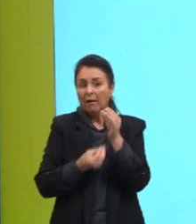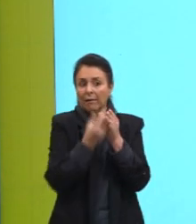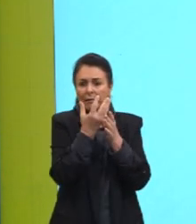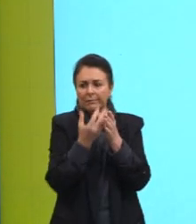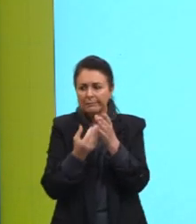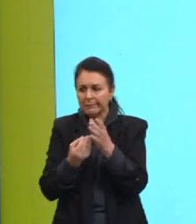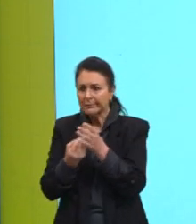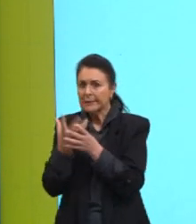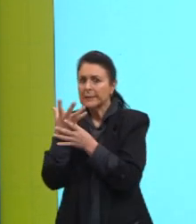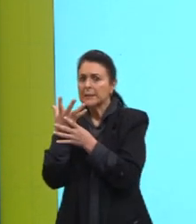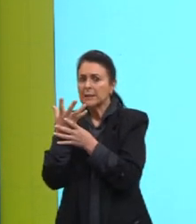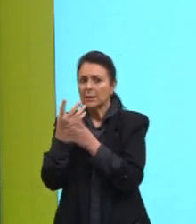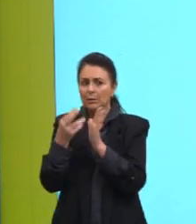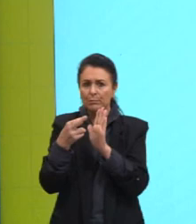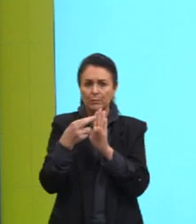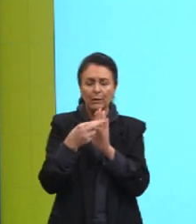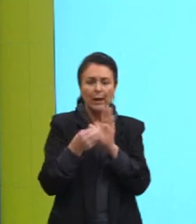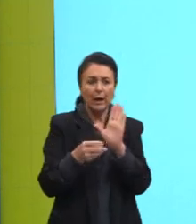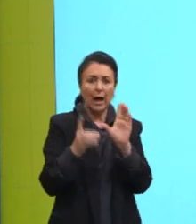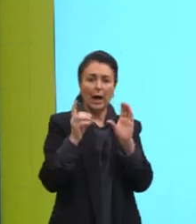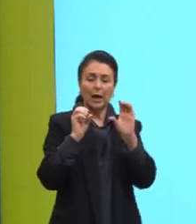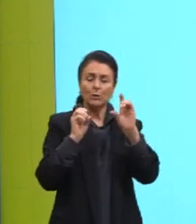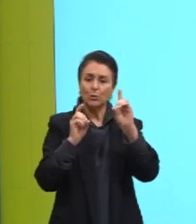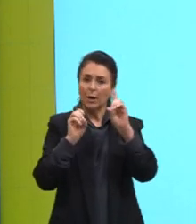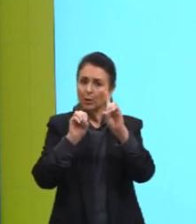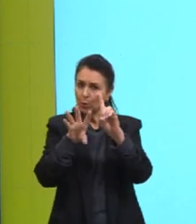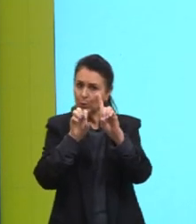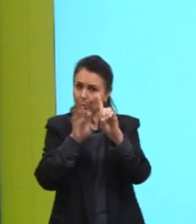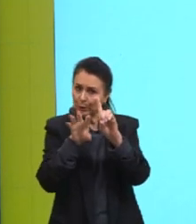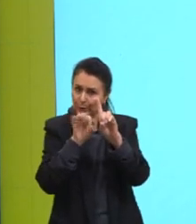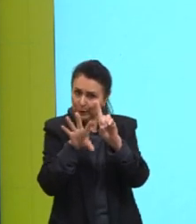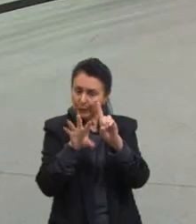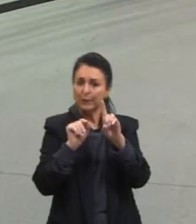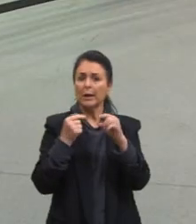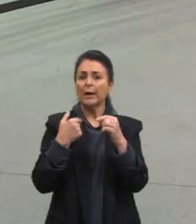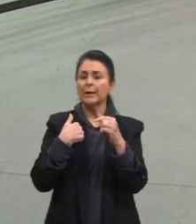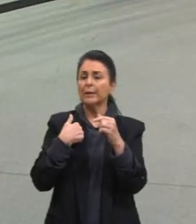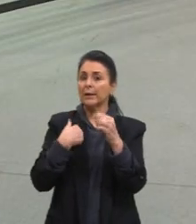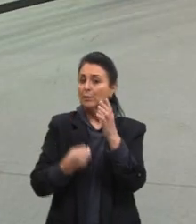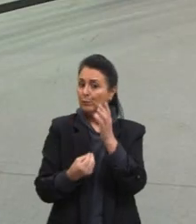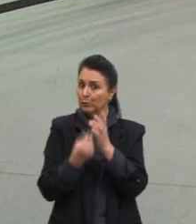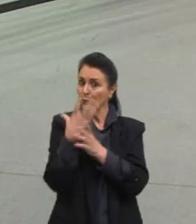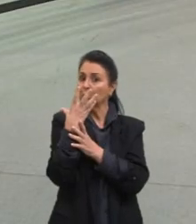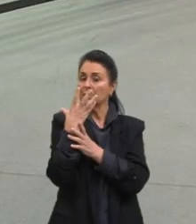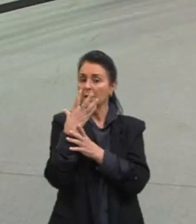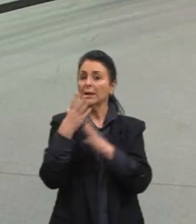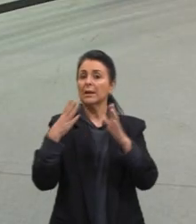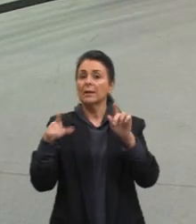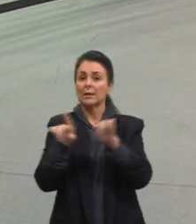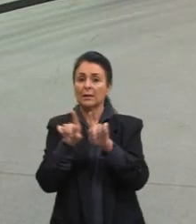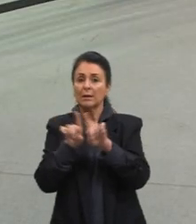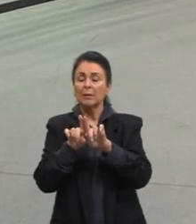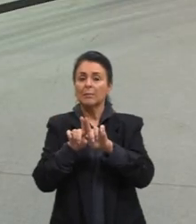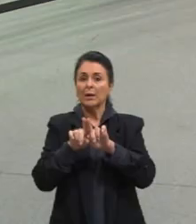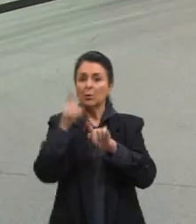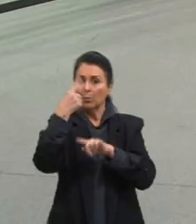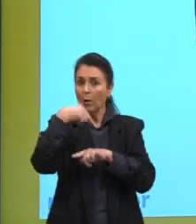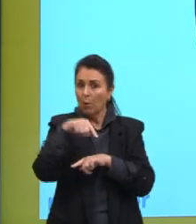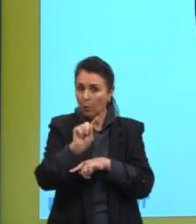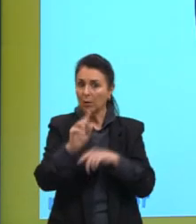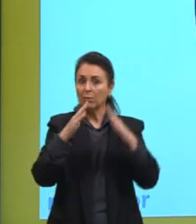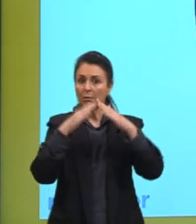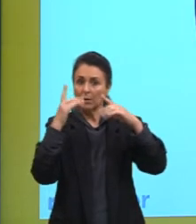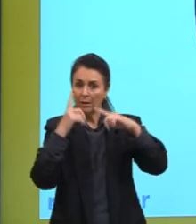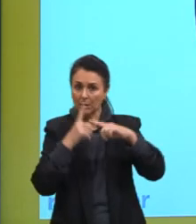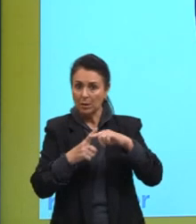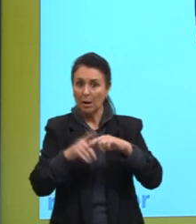doutrina e vai fundando, então, essa igreja anglicana que vai, de uma certa forma, ser ainda mais radical numa lógica